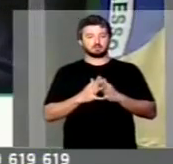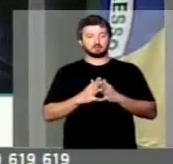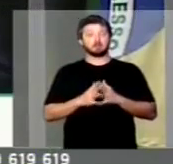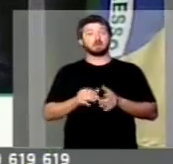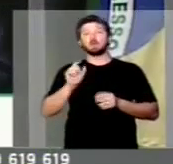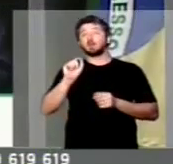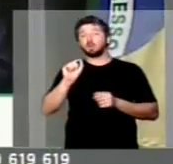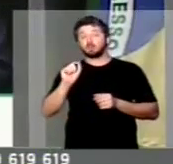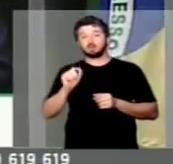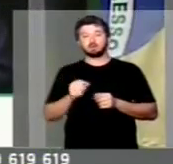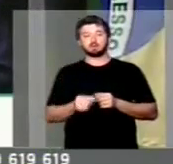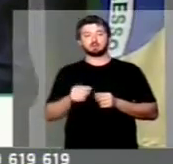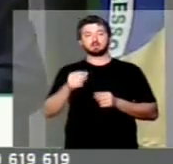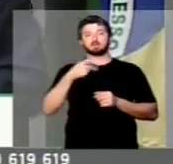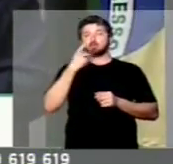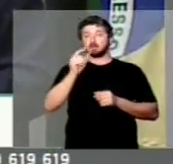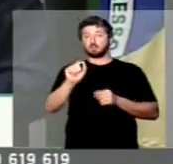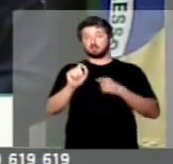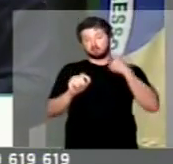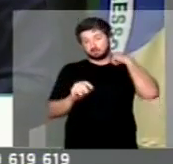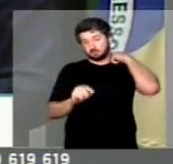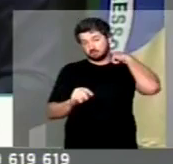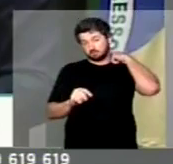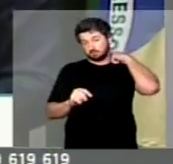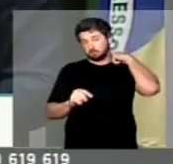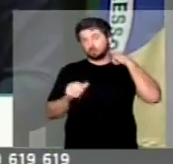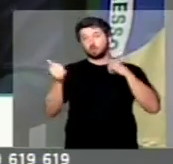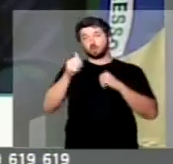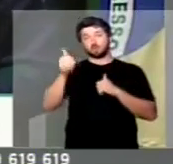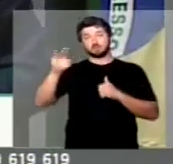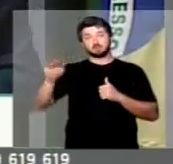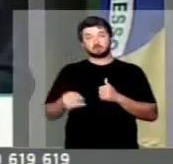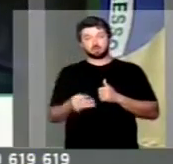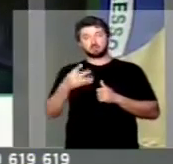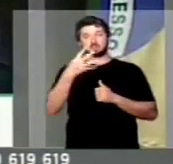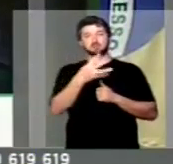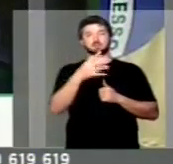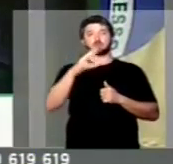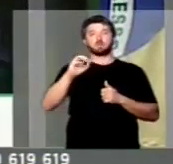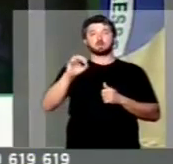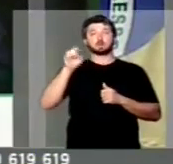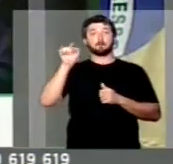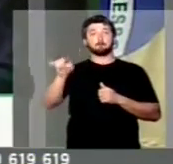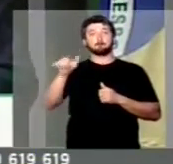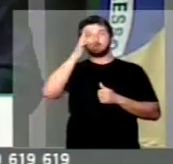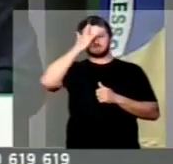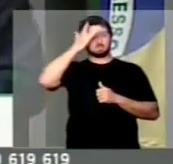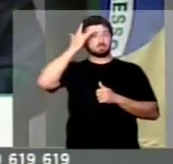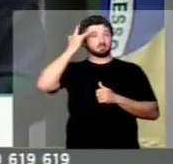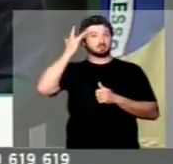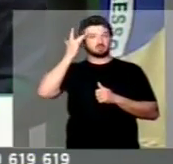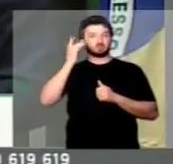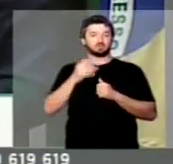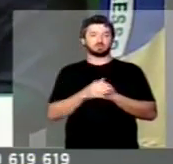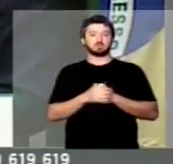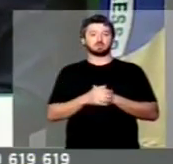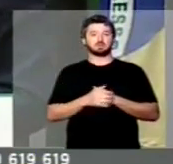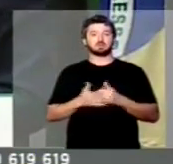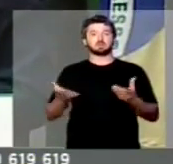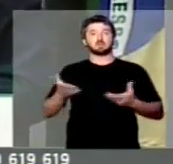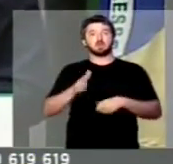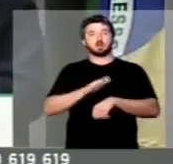a nada mais, nada menos do que dizer que 11,4 milhões de estão,